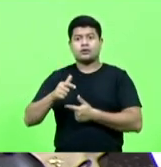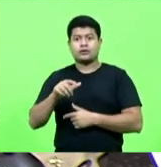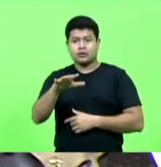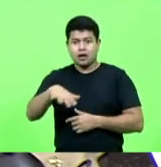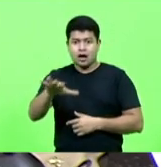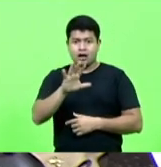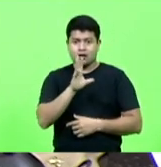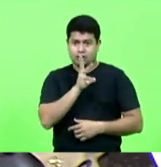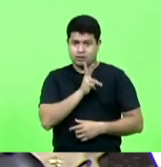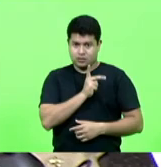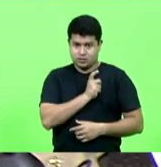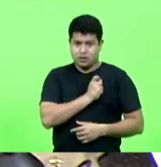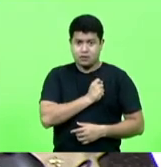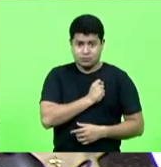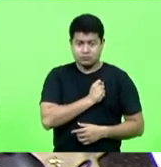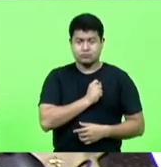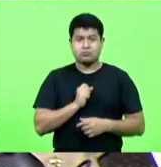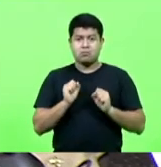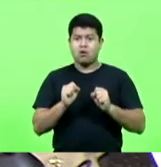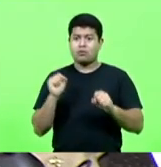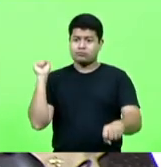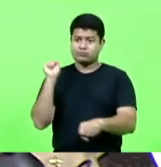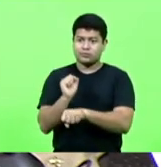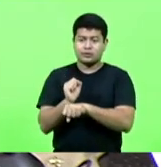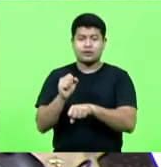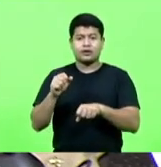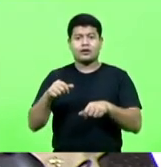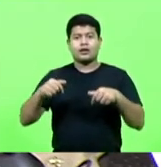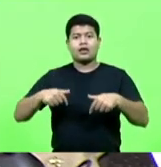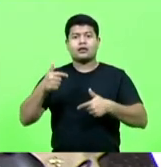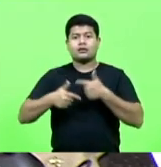paralisar as atividades em Santa Catarina.